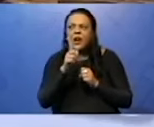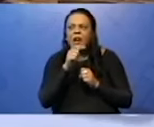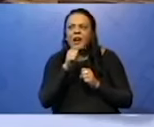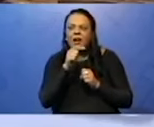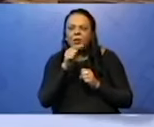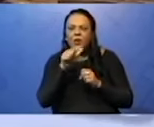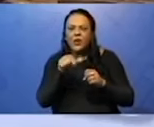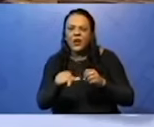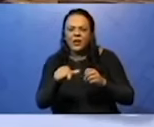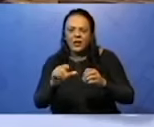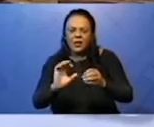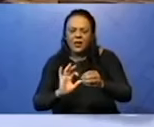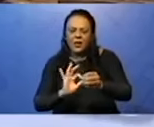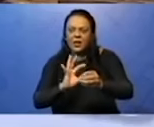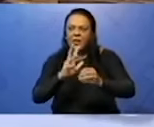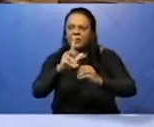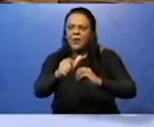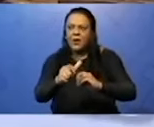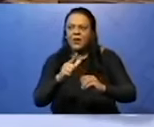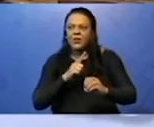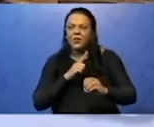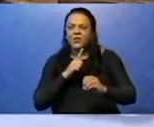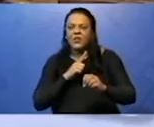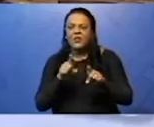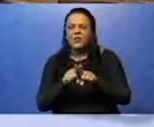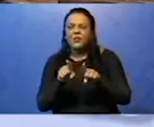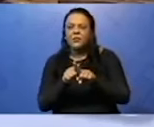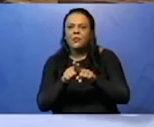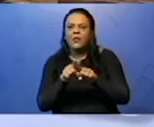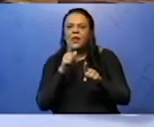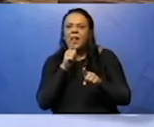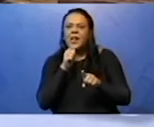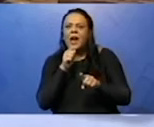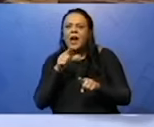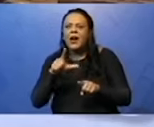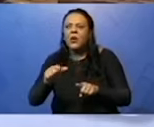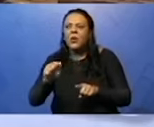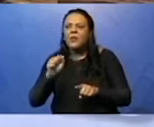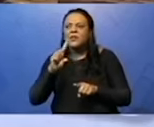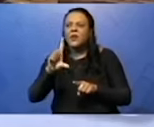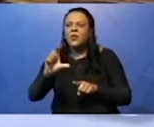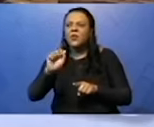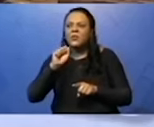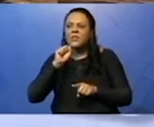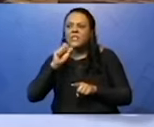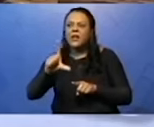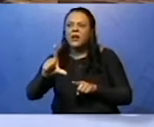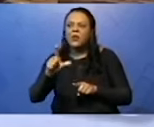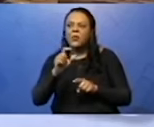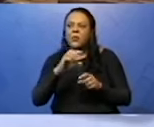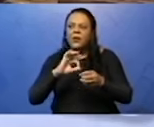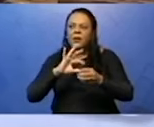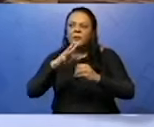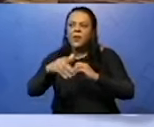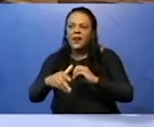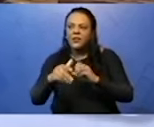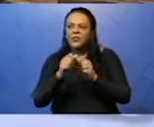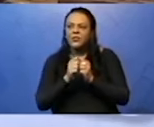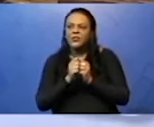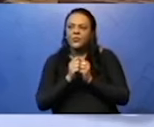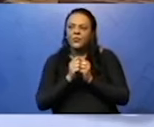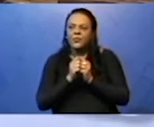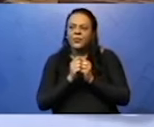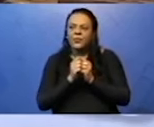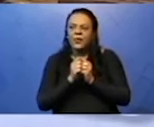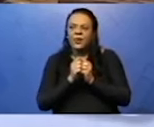E há água salgada em Marte. Vamos tentar achar o sujeito dessas orações? Vocês lembram